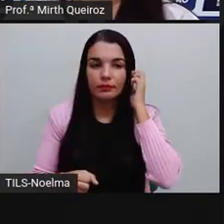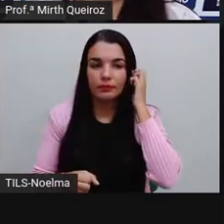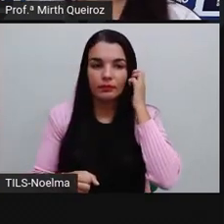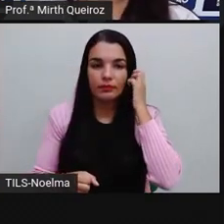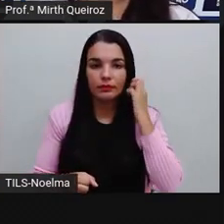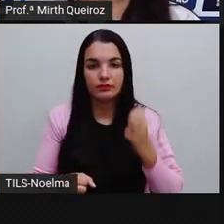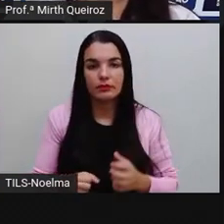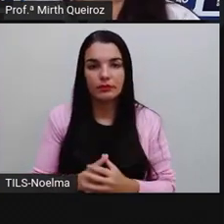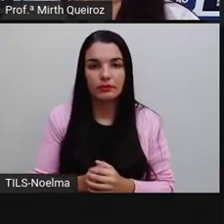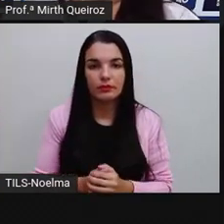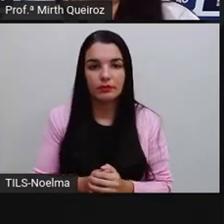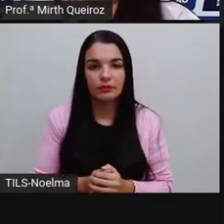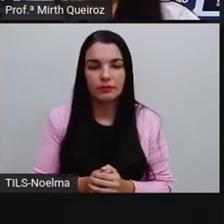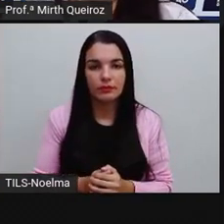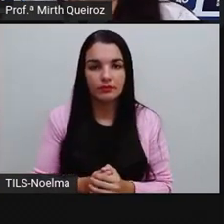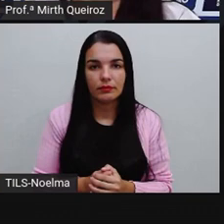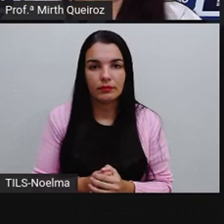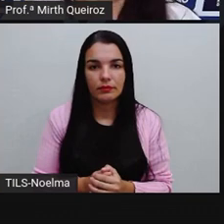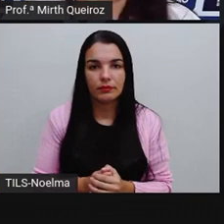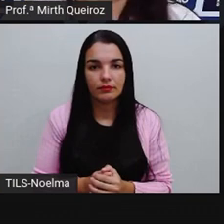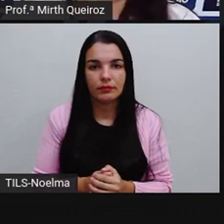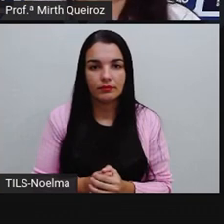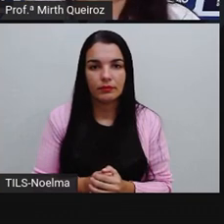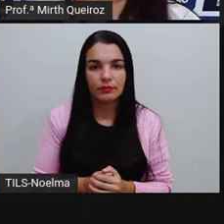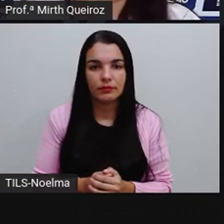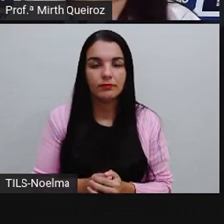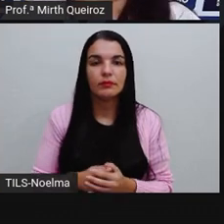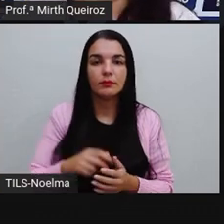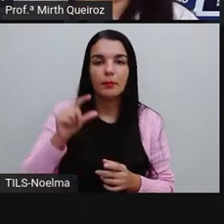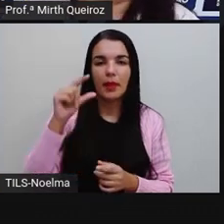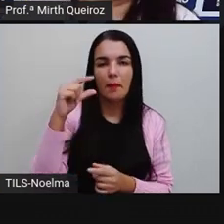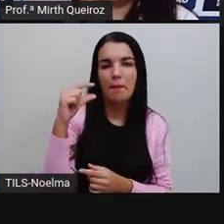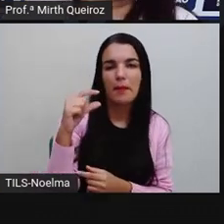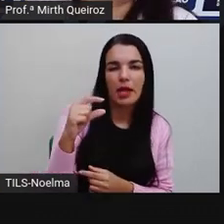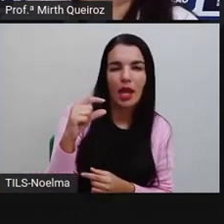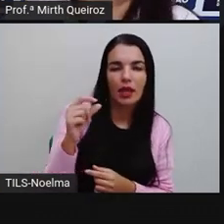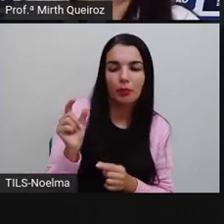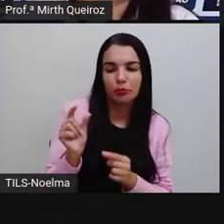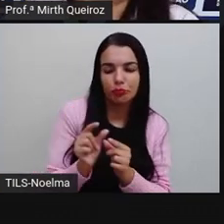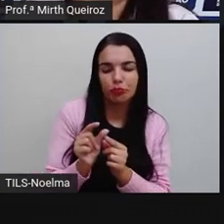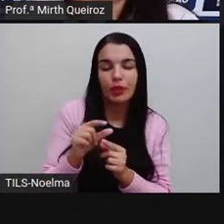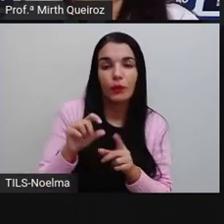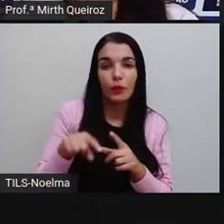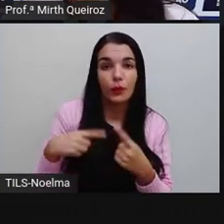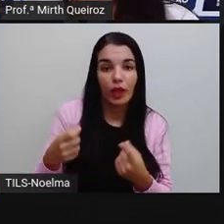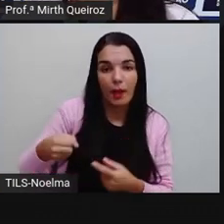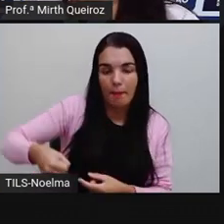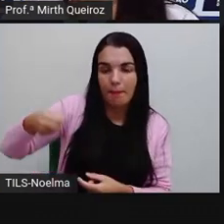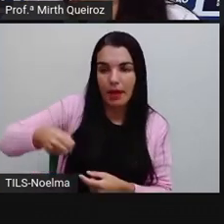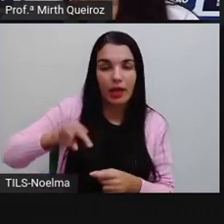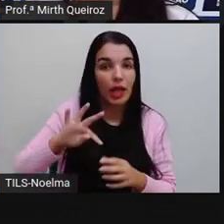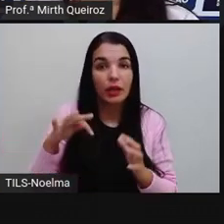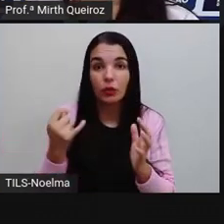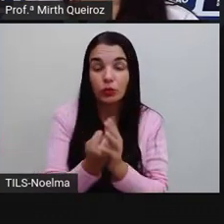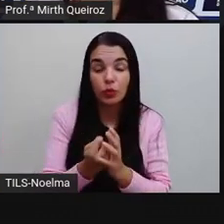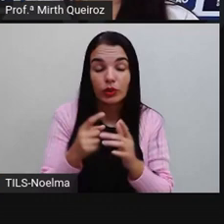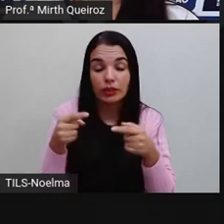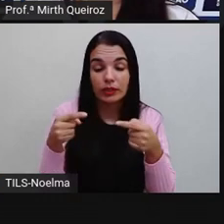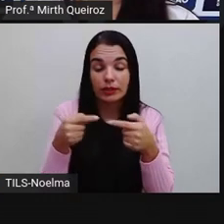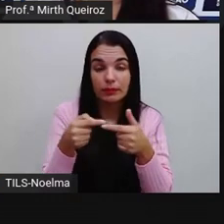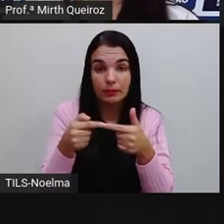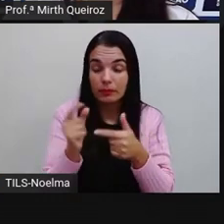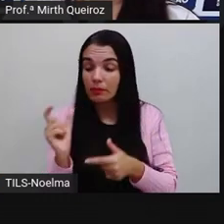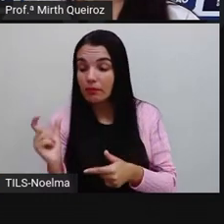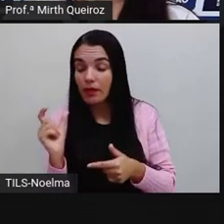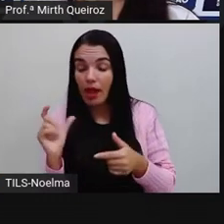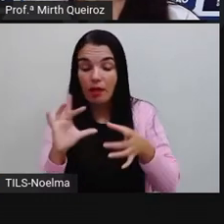Malas. Duas, o quê? Malas. Quem são pequenas? As malas. Então, deve todas as palavras que estão